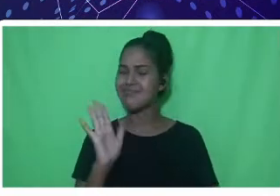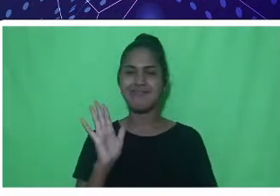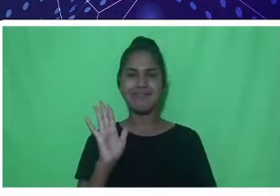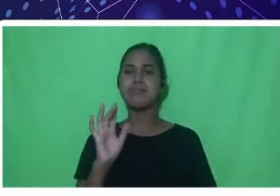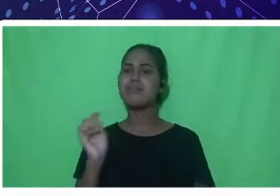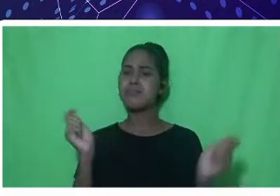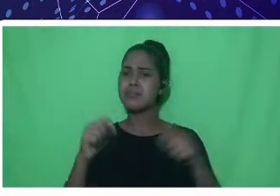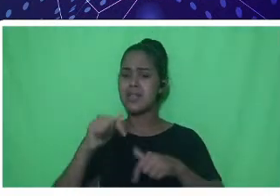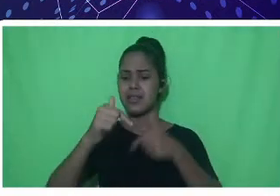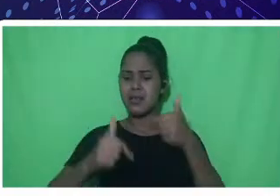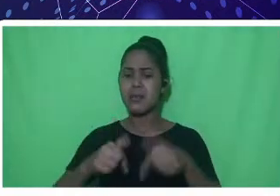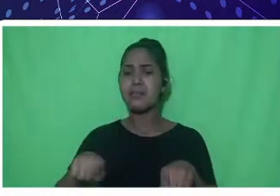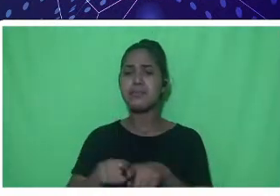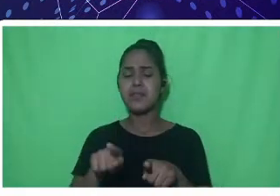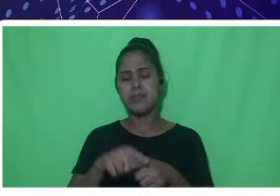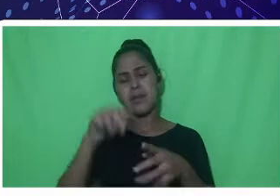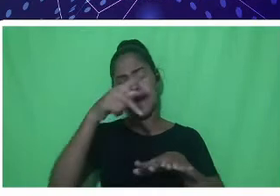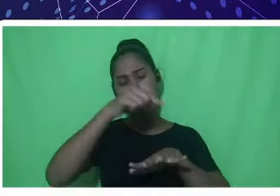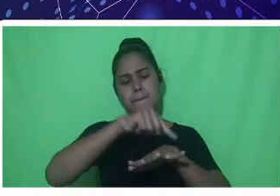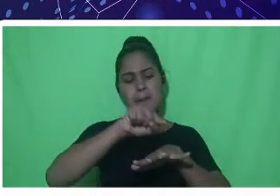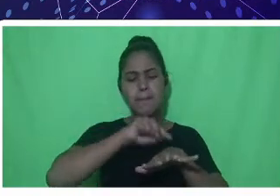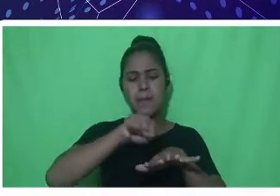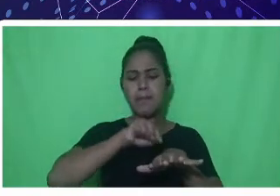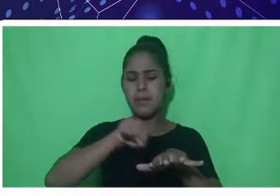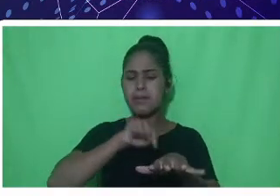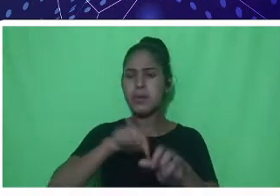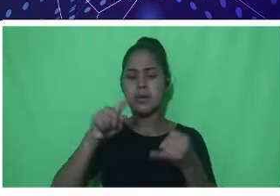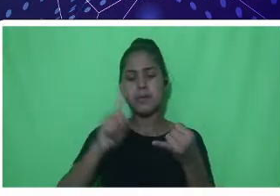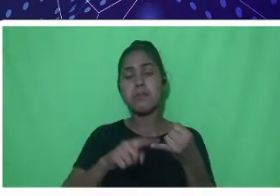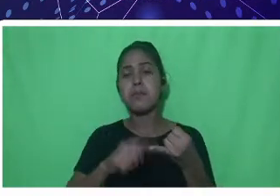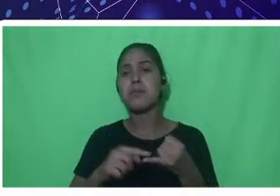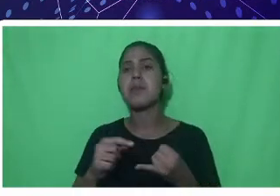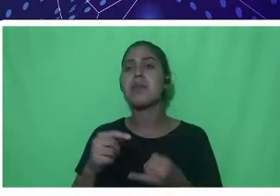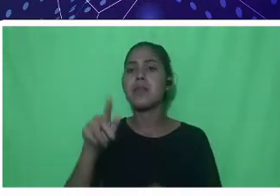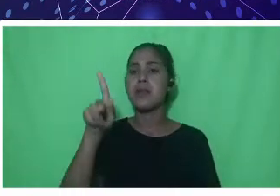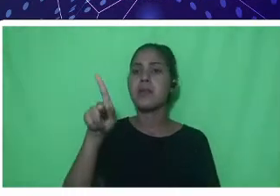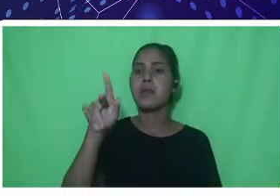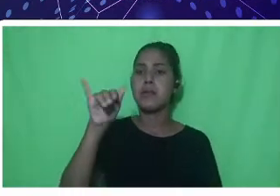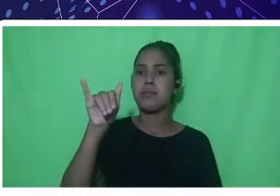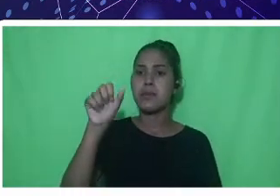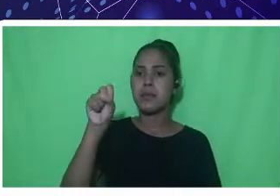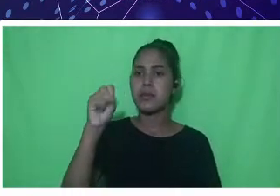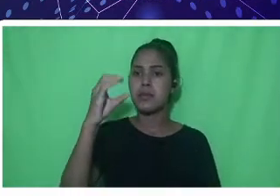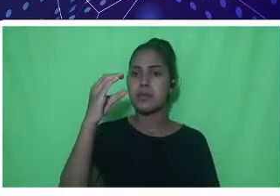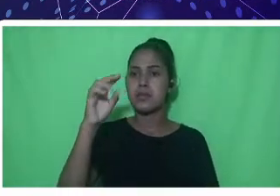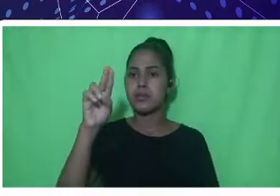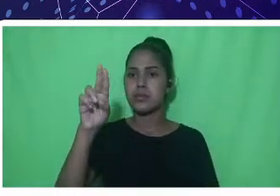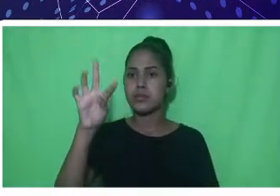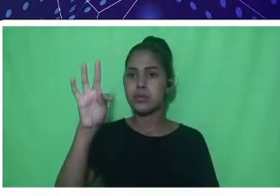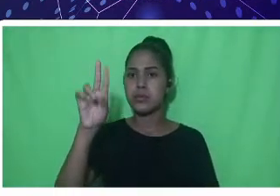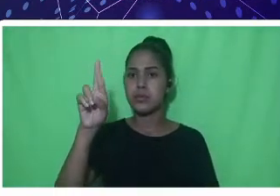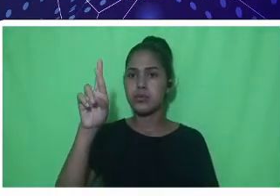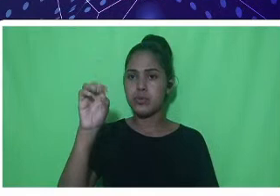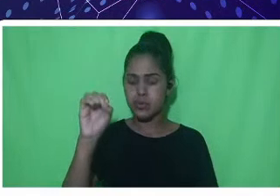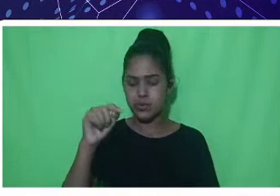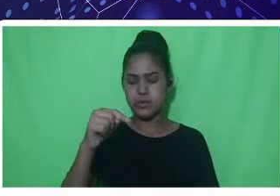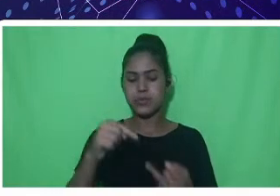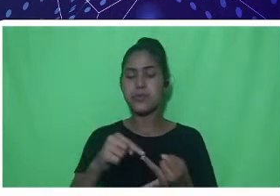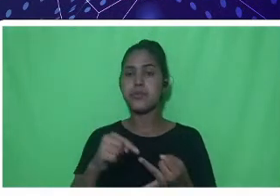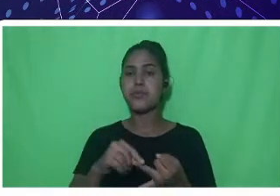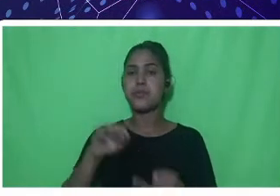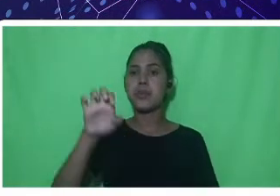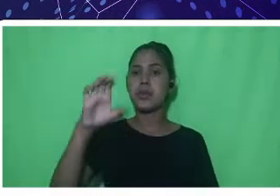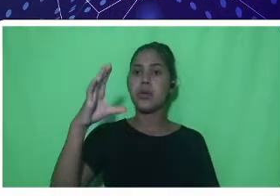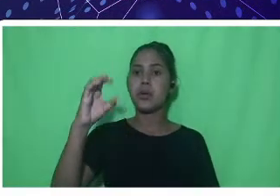de opções, seja na piscicultura, seja na agricultura, seja na parte de ecologia, seja da parte de ONGs, de